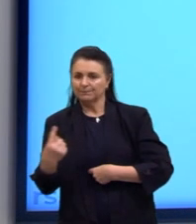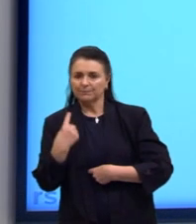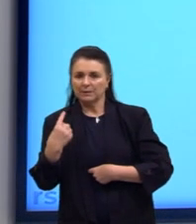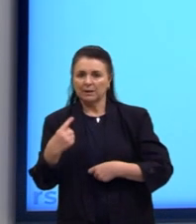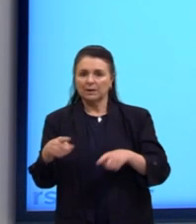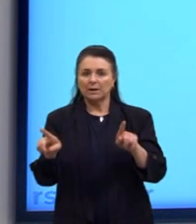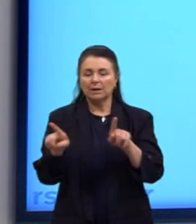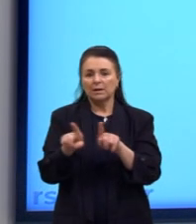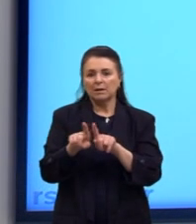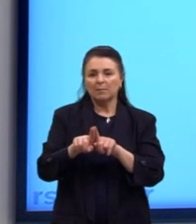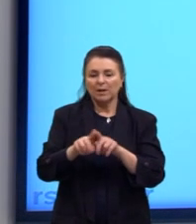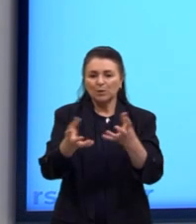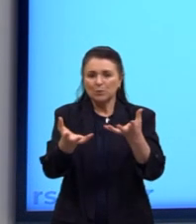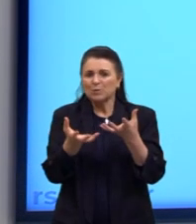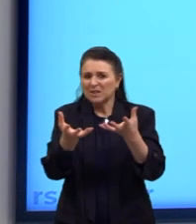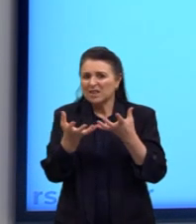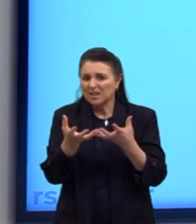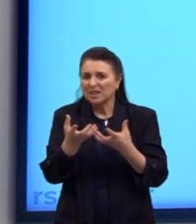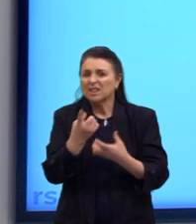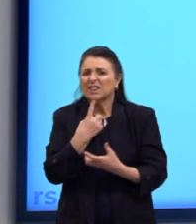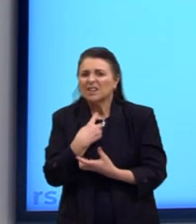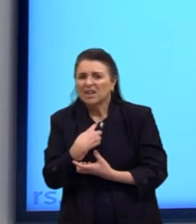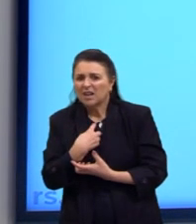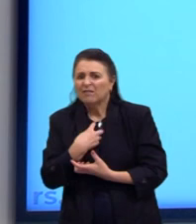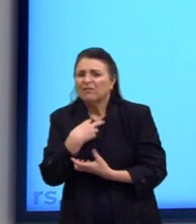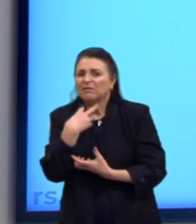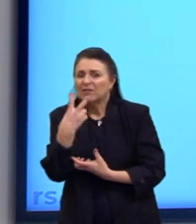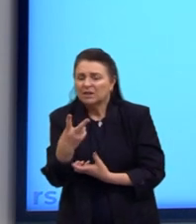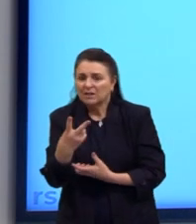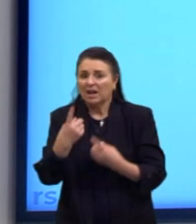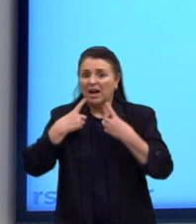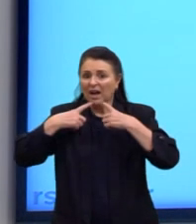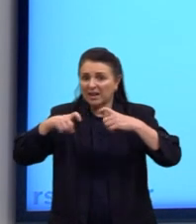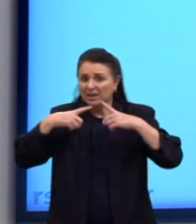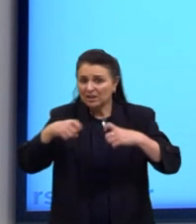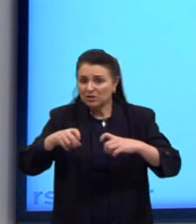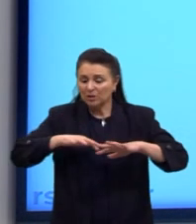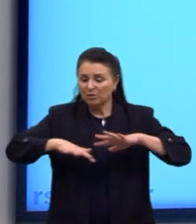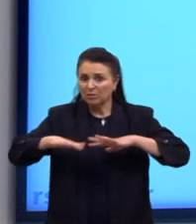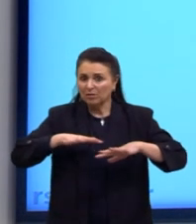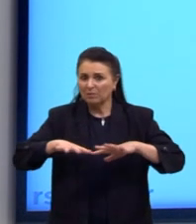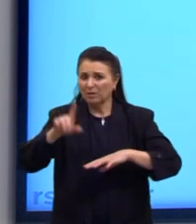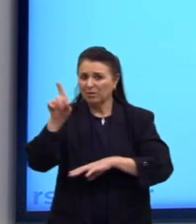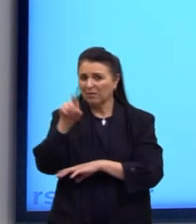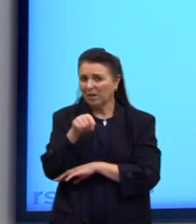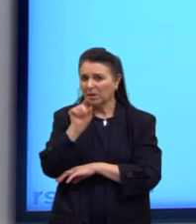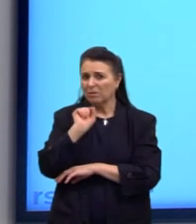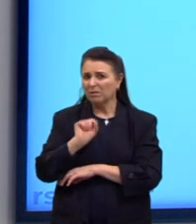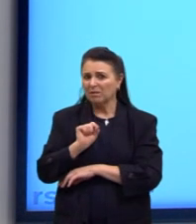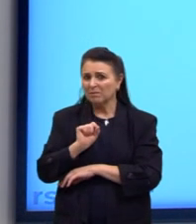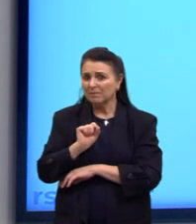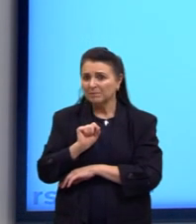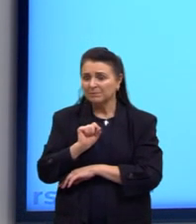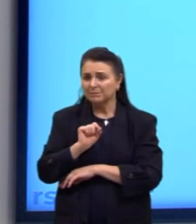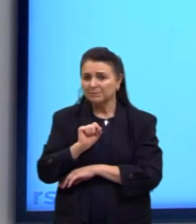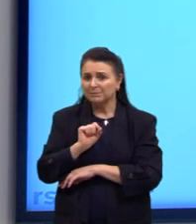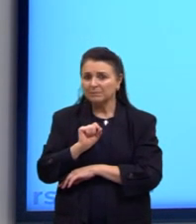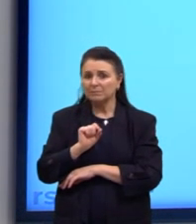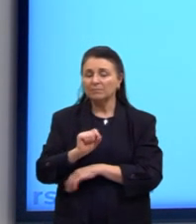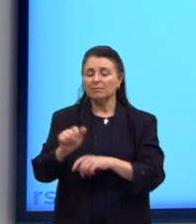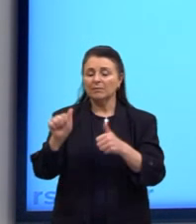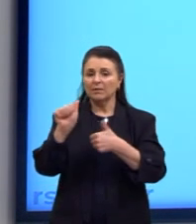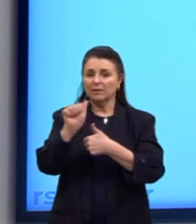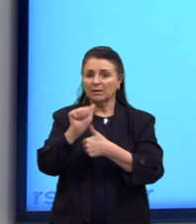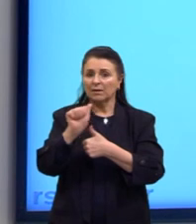impitosidade da vontade. O movimento da crítica referido é o... Aqui estão as alternativas. Alternativa